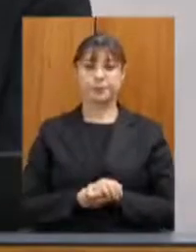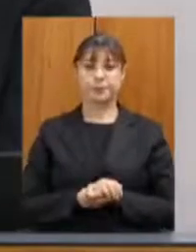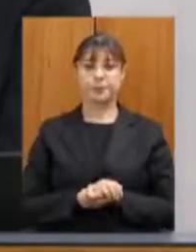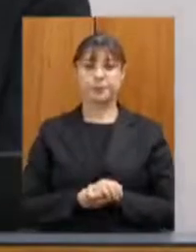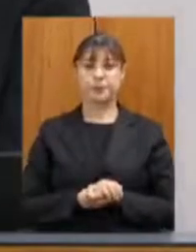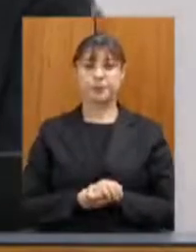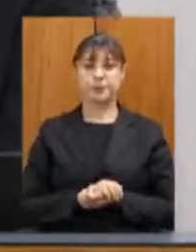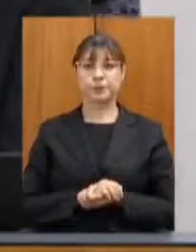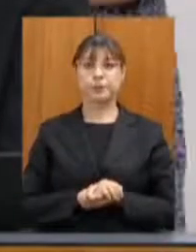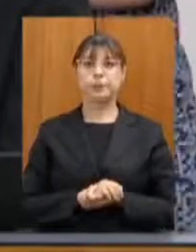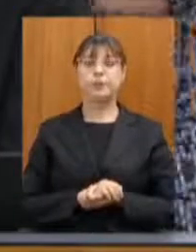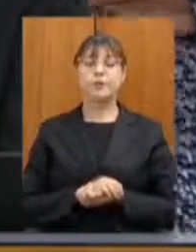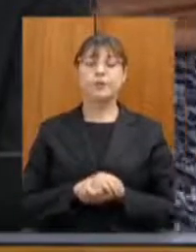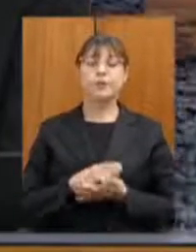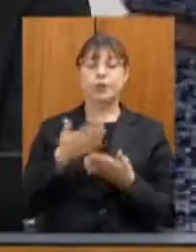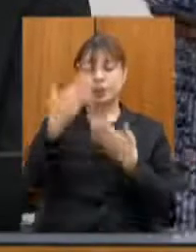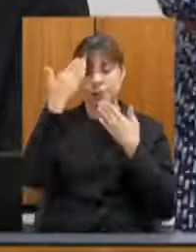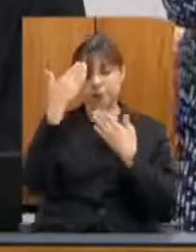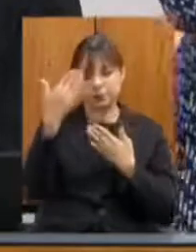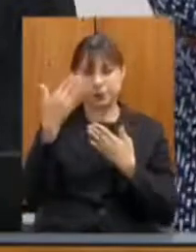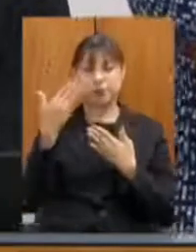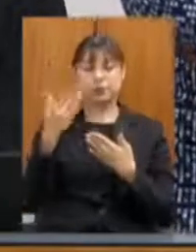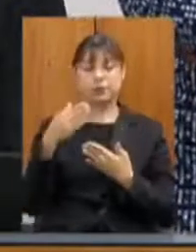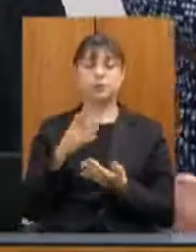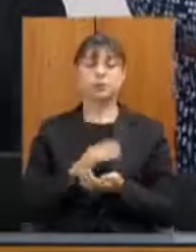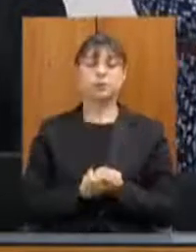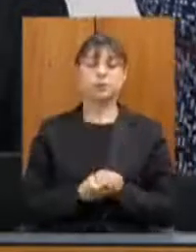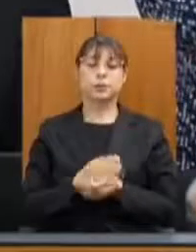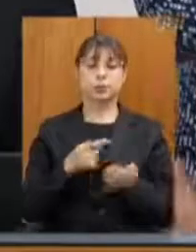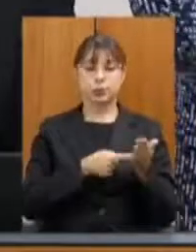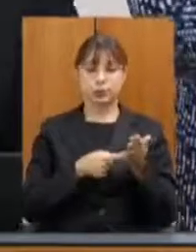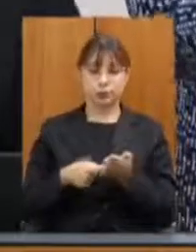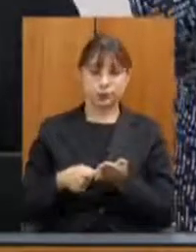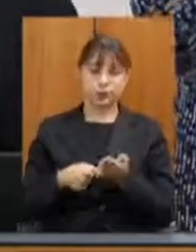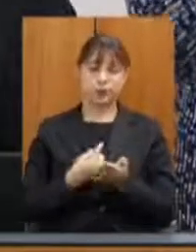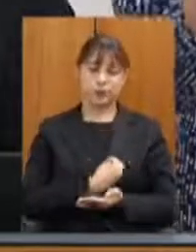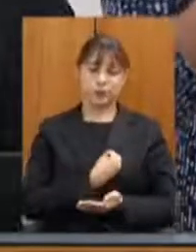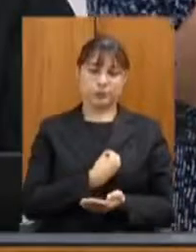A presidência registra e agradece a presença dos seguintes convidados.